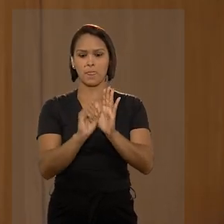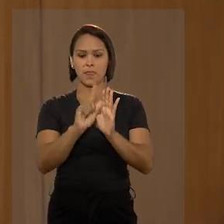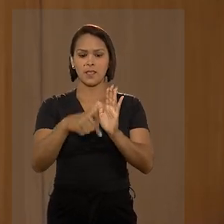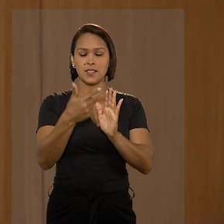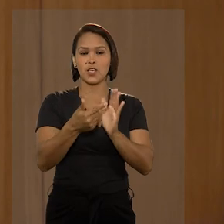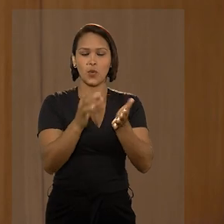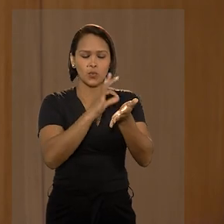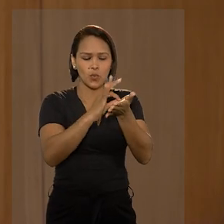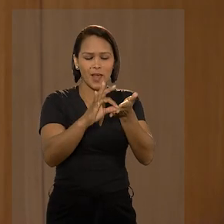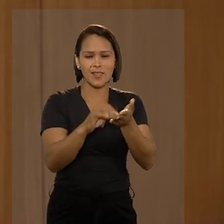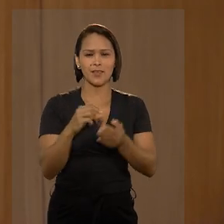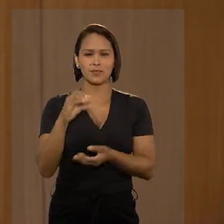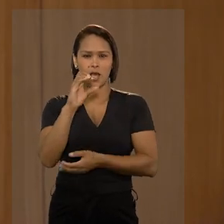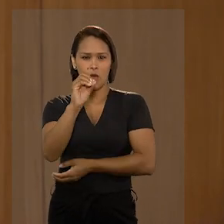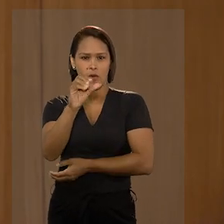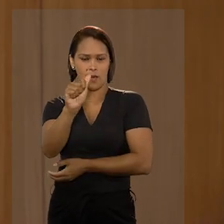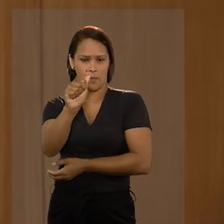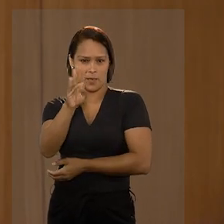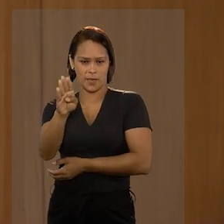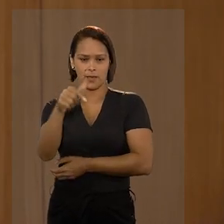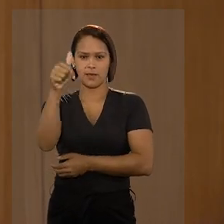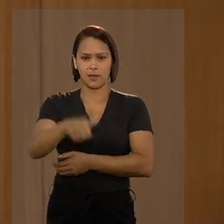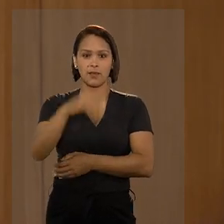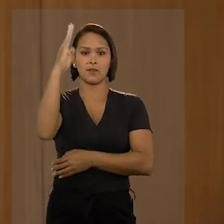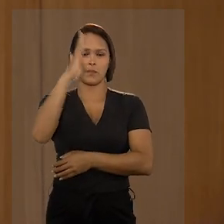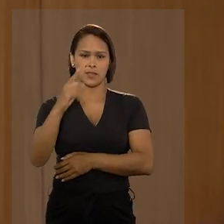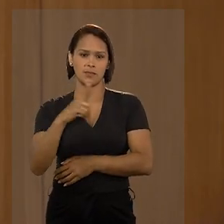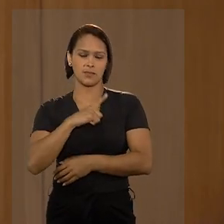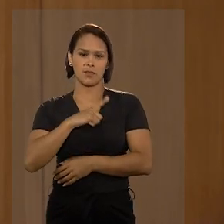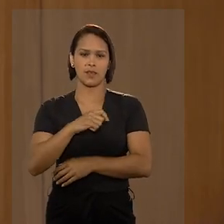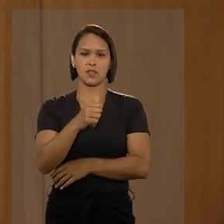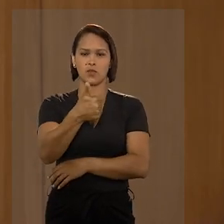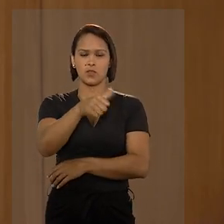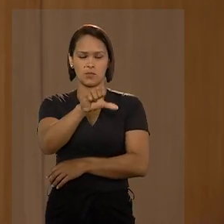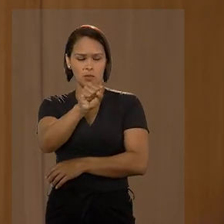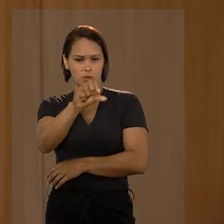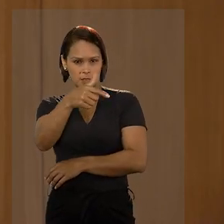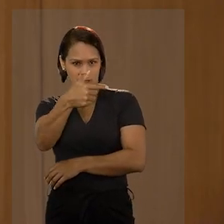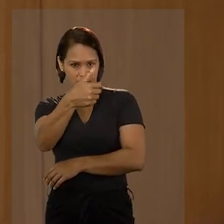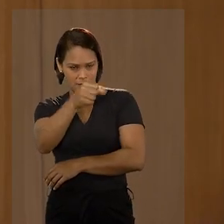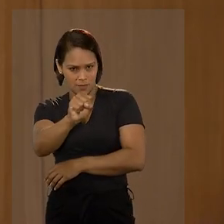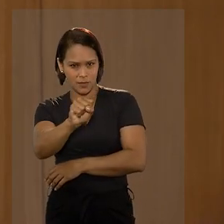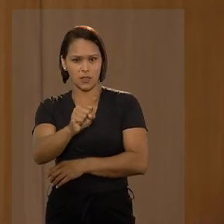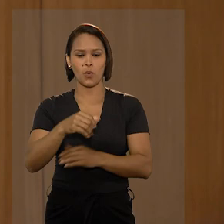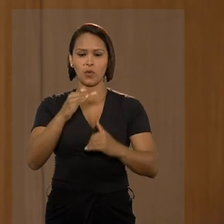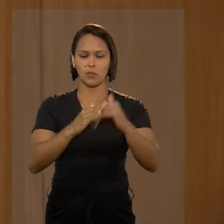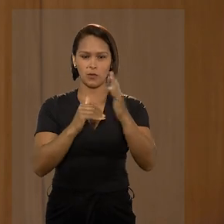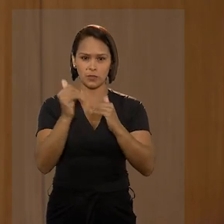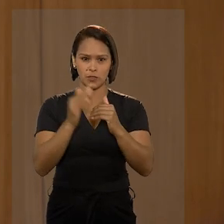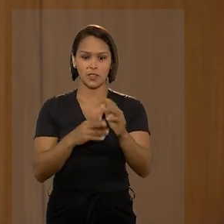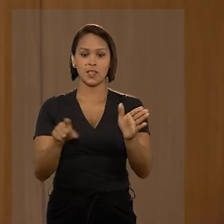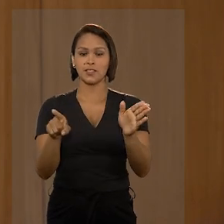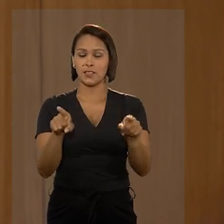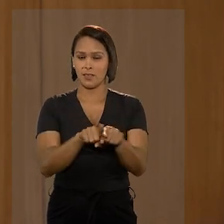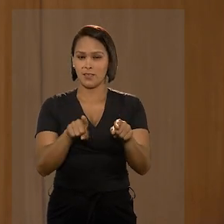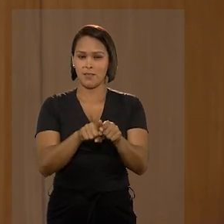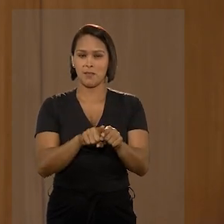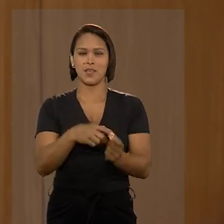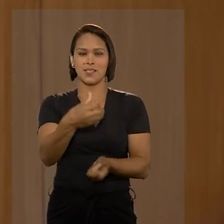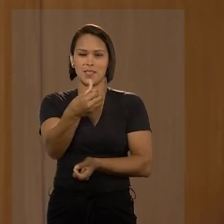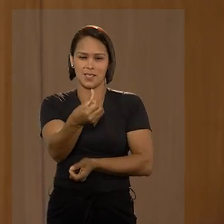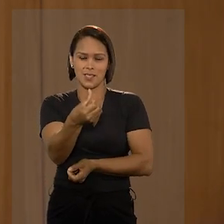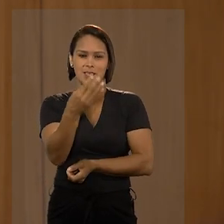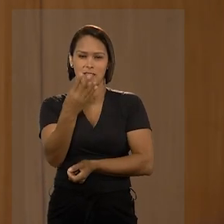Segundo o Cadastro Nacional dos Advogados, o Brasil tem hoje 2.878 profissionais e